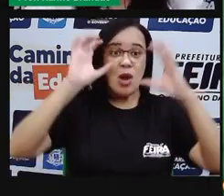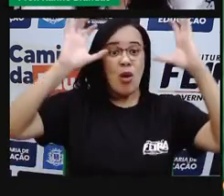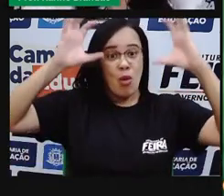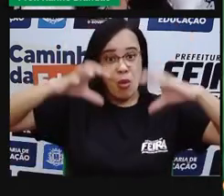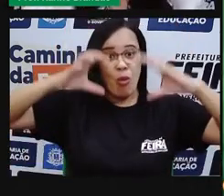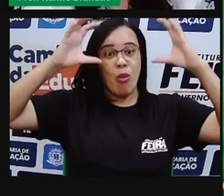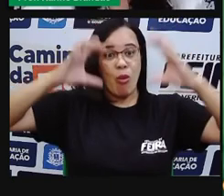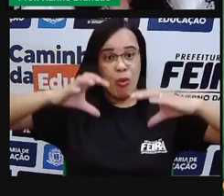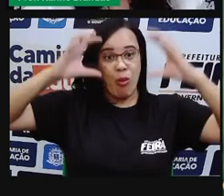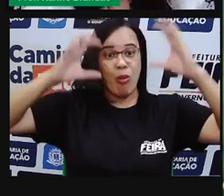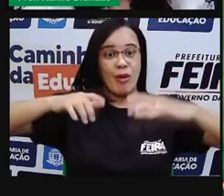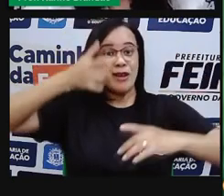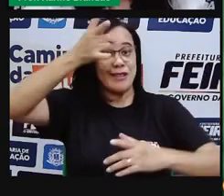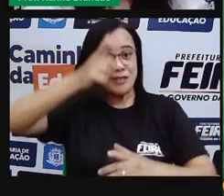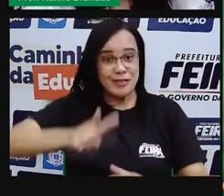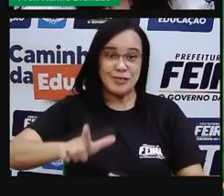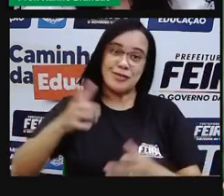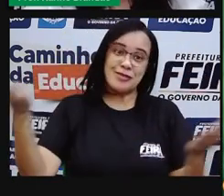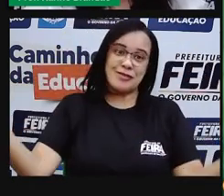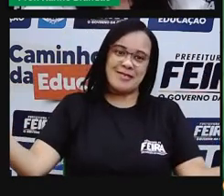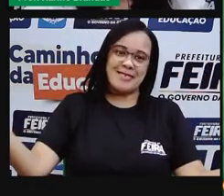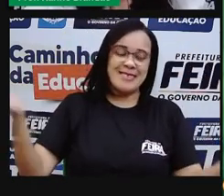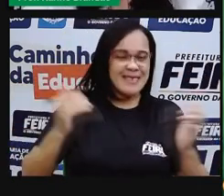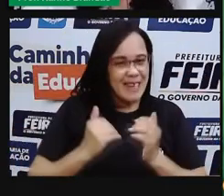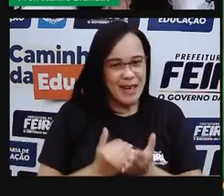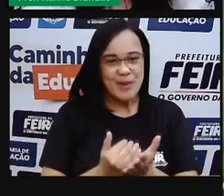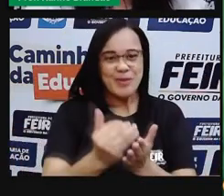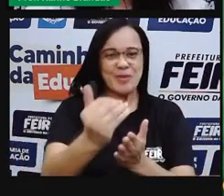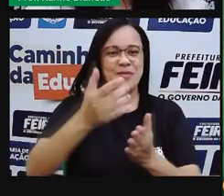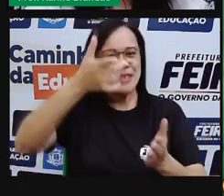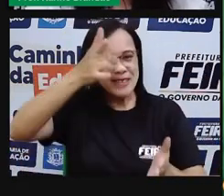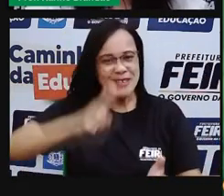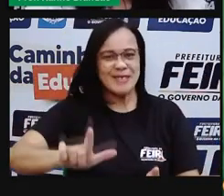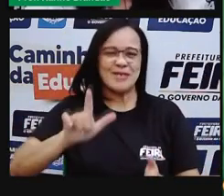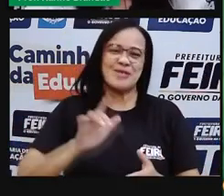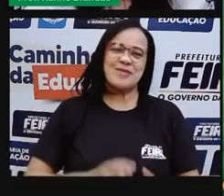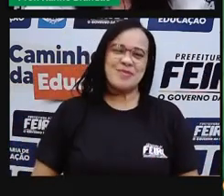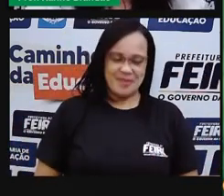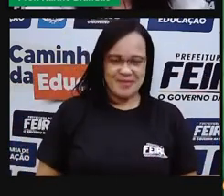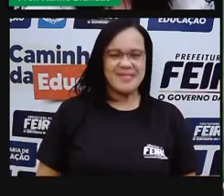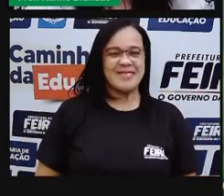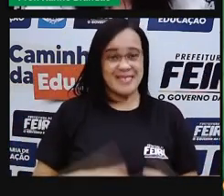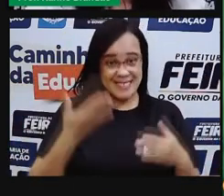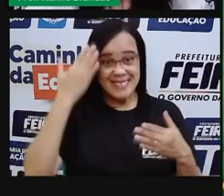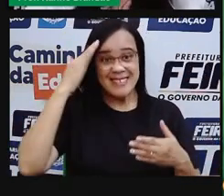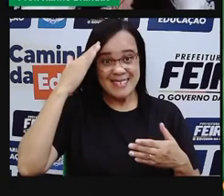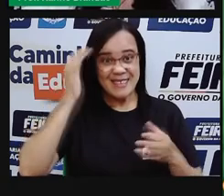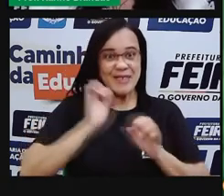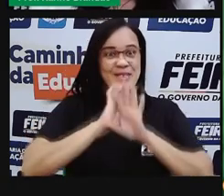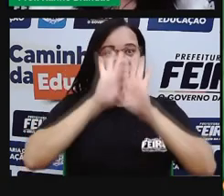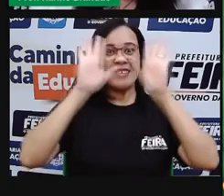nuvens, e aí o ciclo recomeça. Tranquilo até aqui? Entendido?